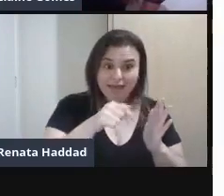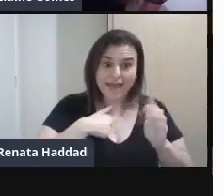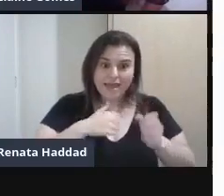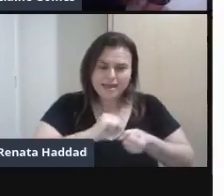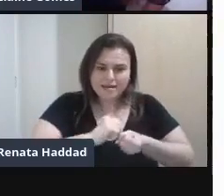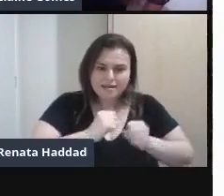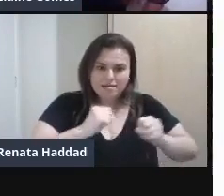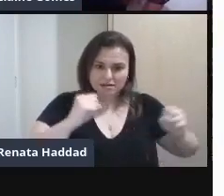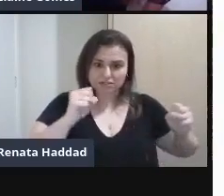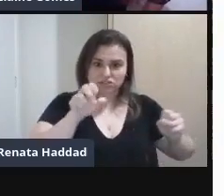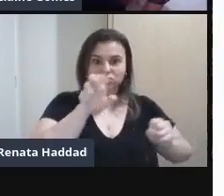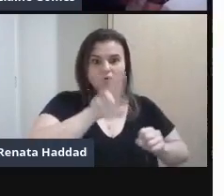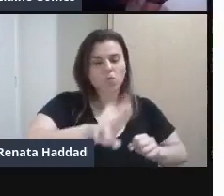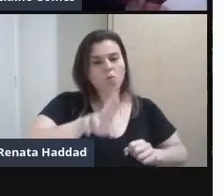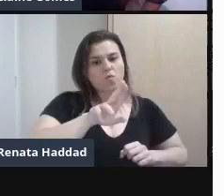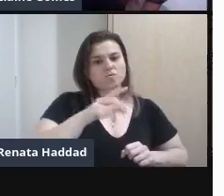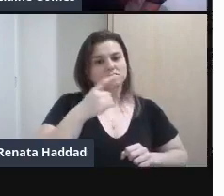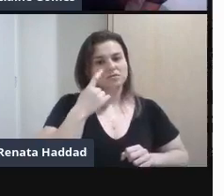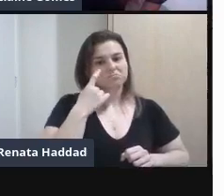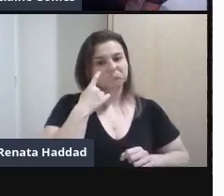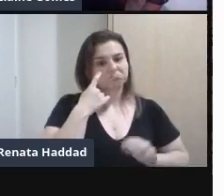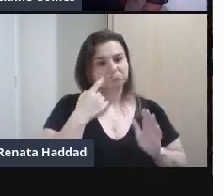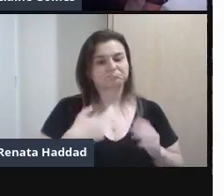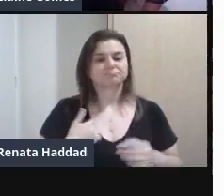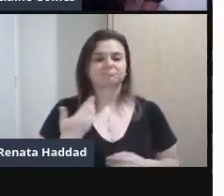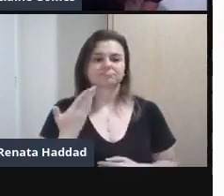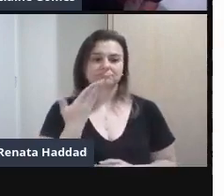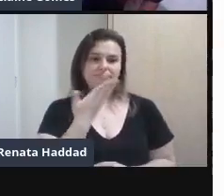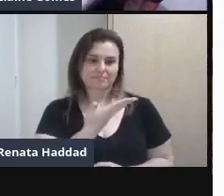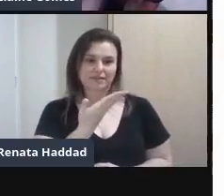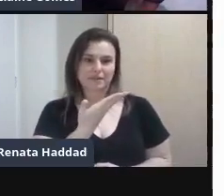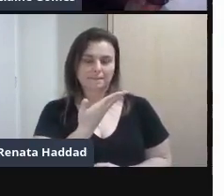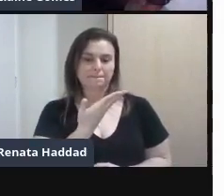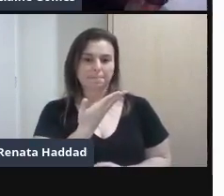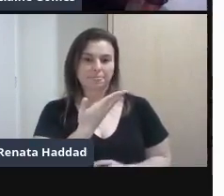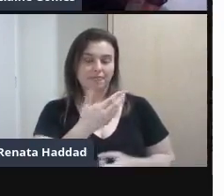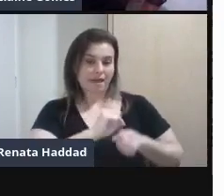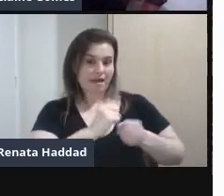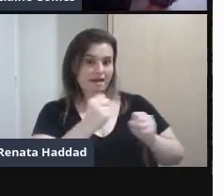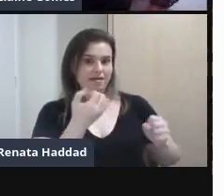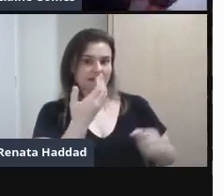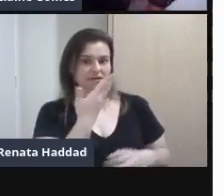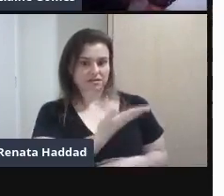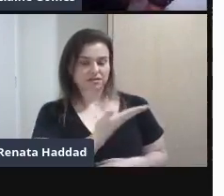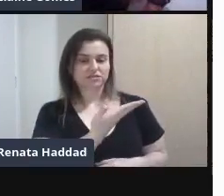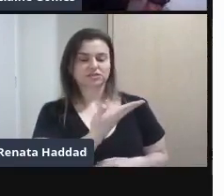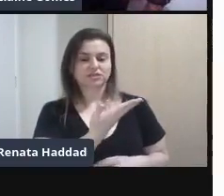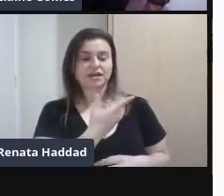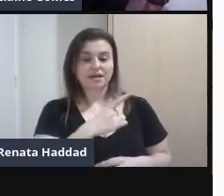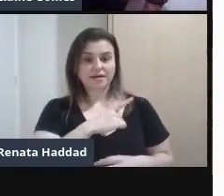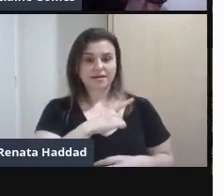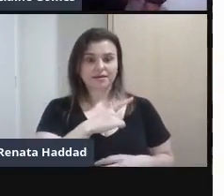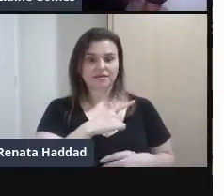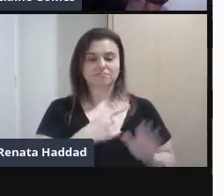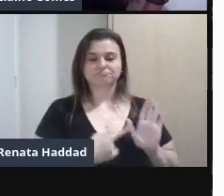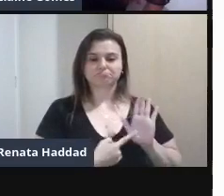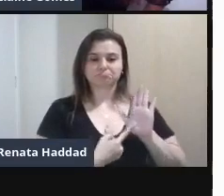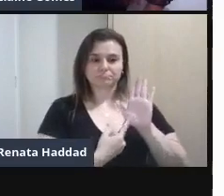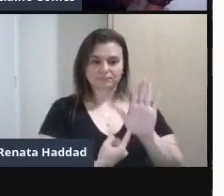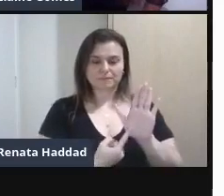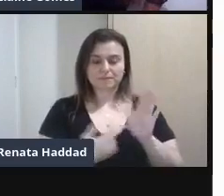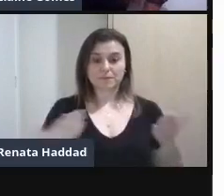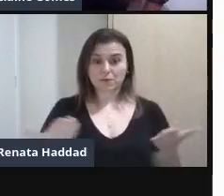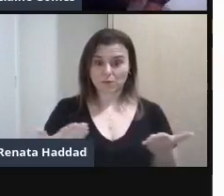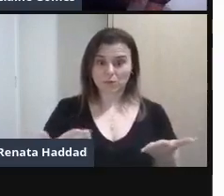salas Como essa Que vocês estão vendo Aí na imagem E também com projeções Hoje Há muitos